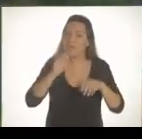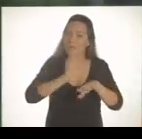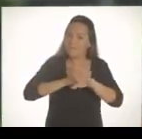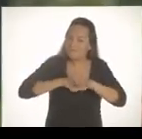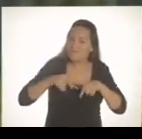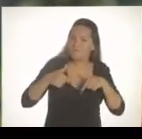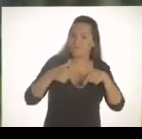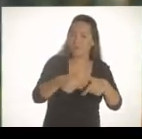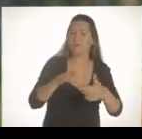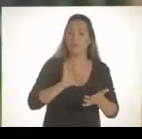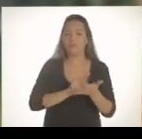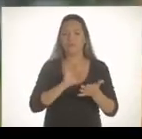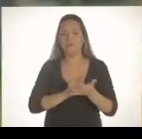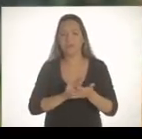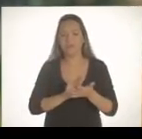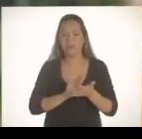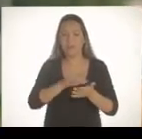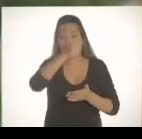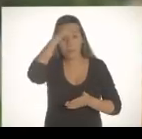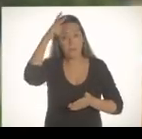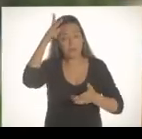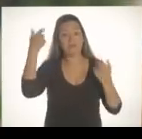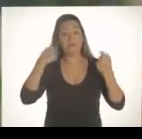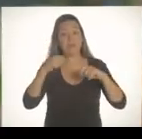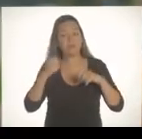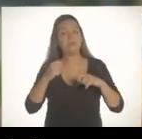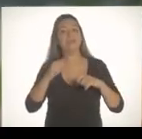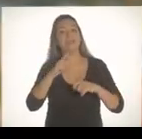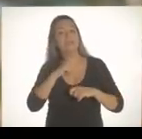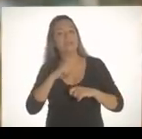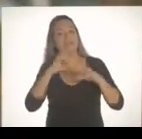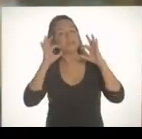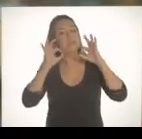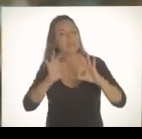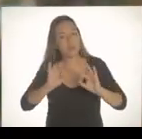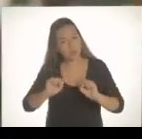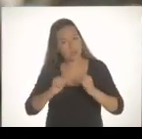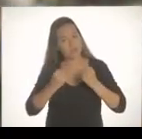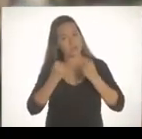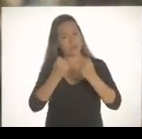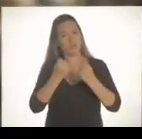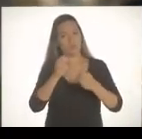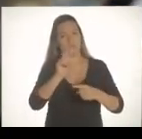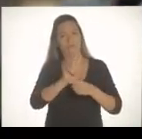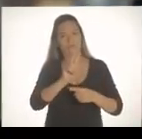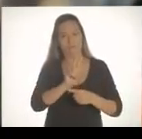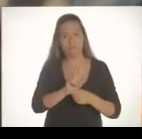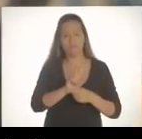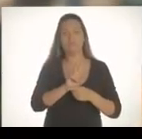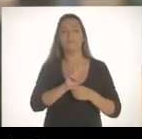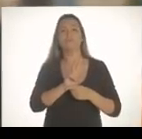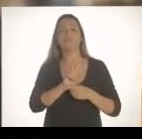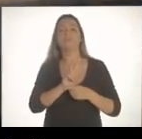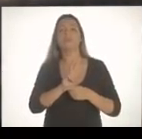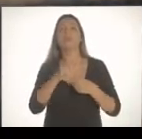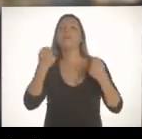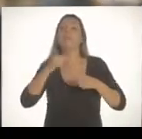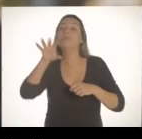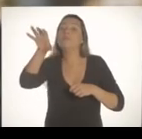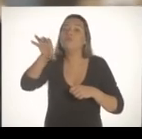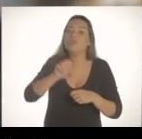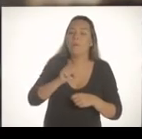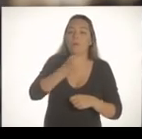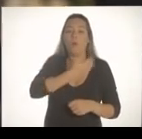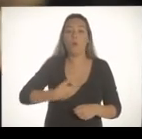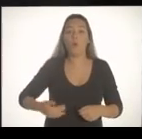fazer. O prefeito tem que assumir a sua responsabilidade na área da segurança pública. Primeira coisa que a gente pode fazer, chamar a Agência Nacional de Petróleo,